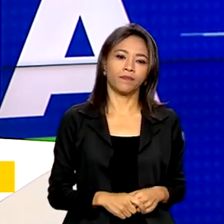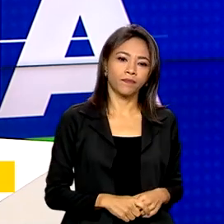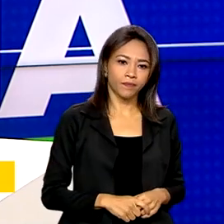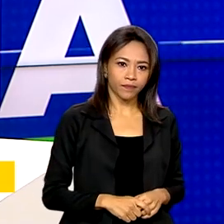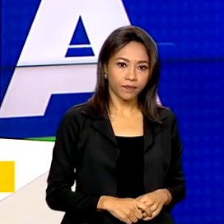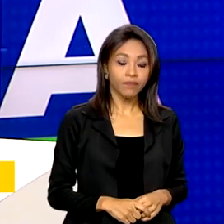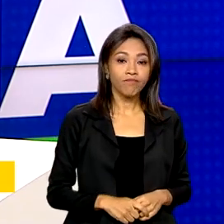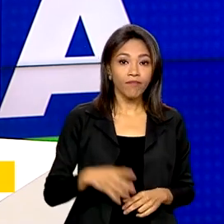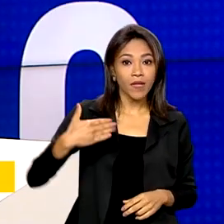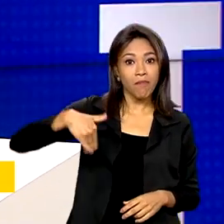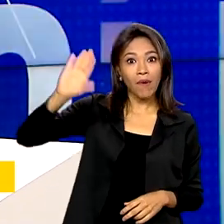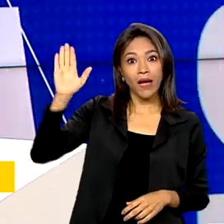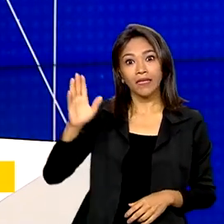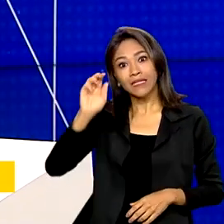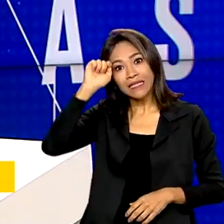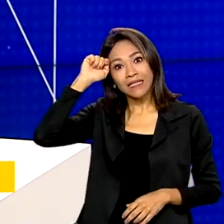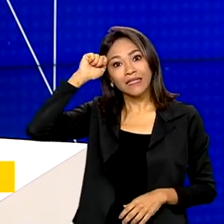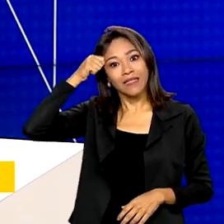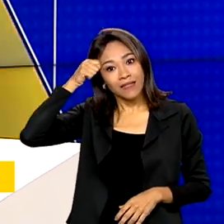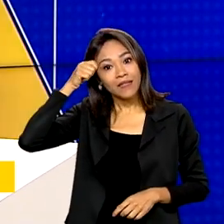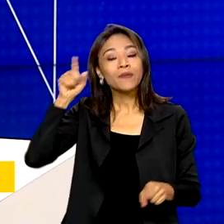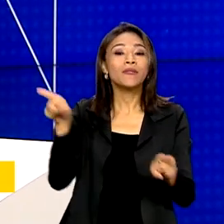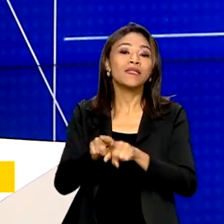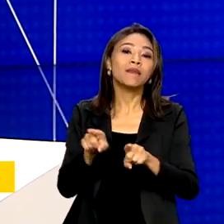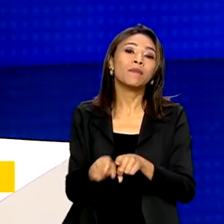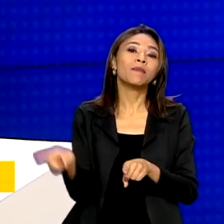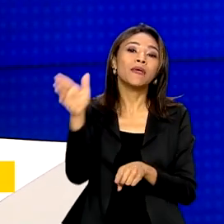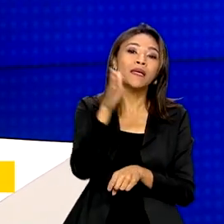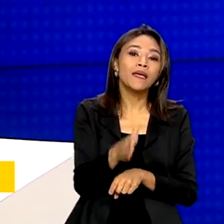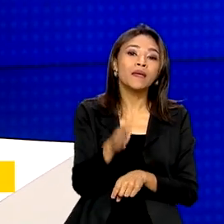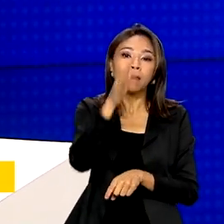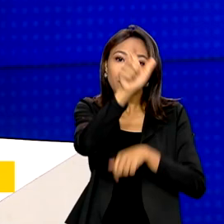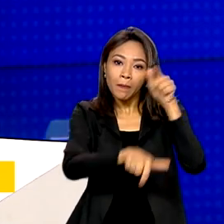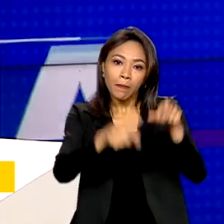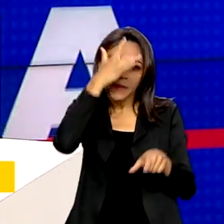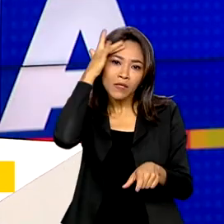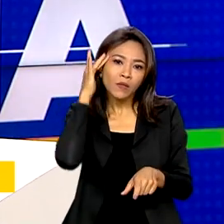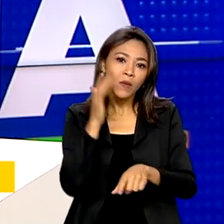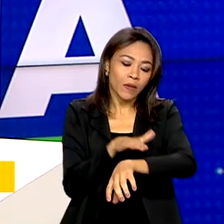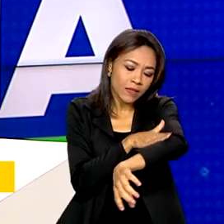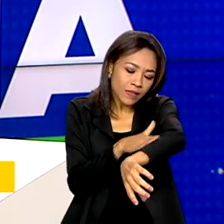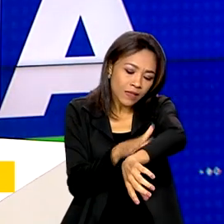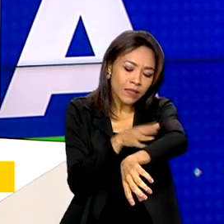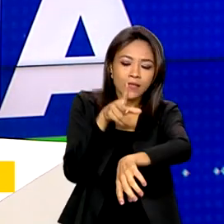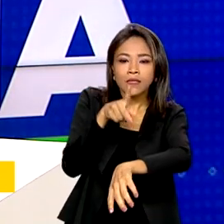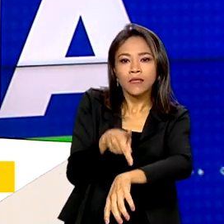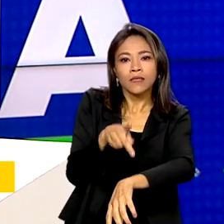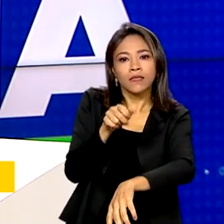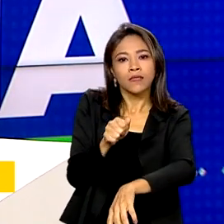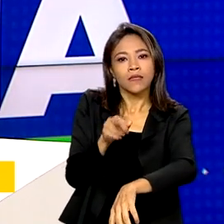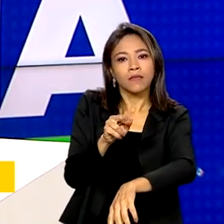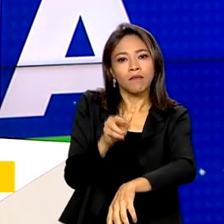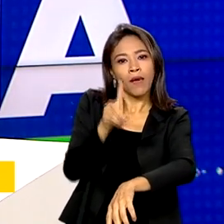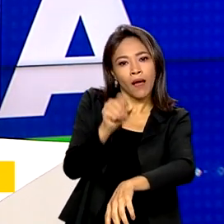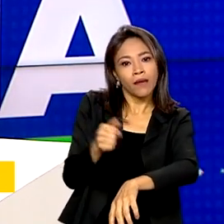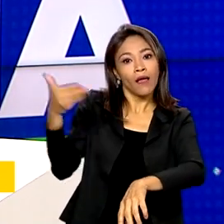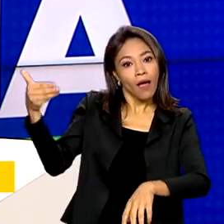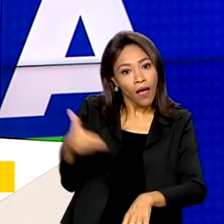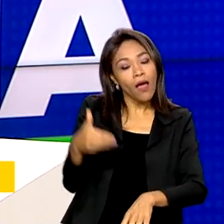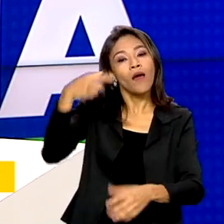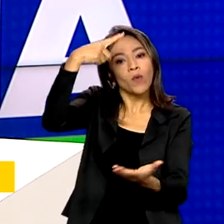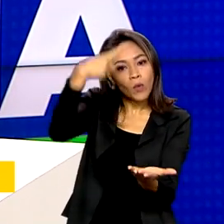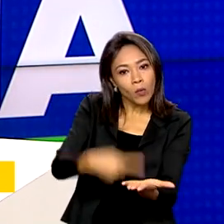Mais negros e pardos em cargos de chefia na administração pública federal. Esta é a meta de uma parceria